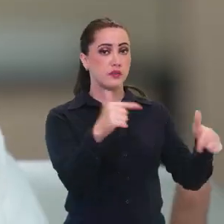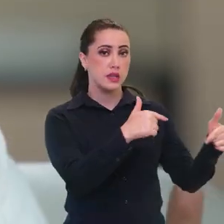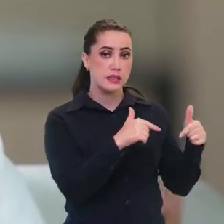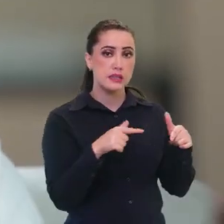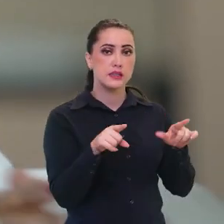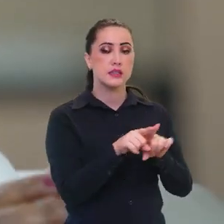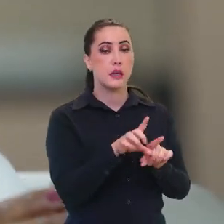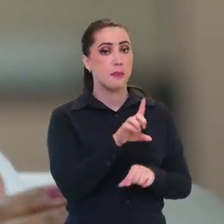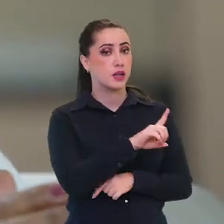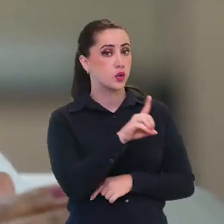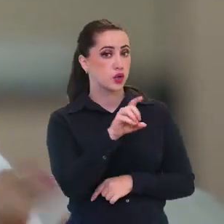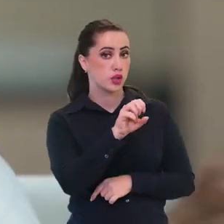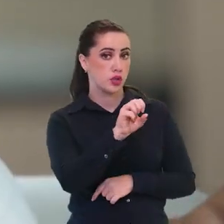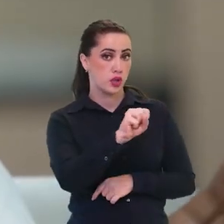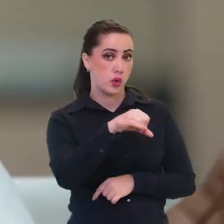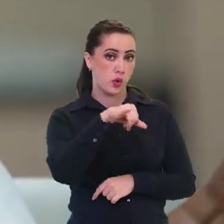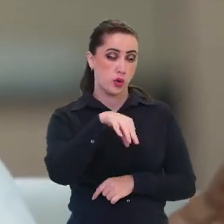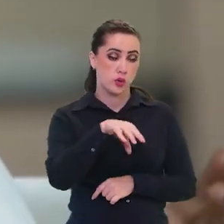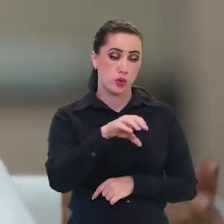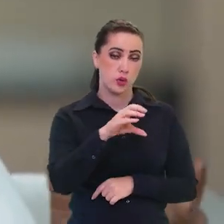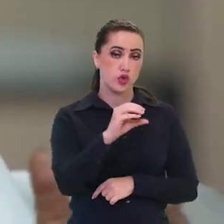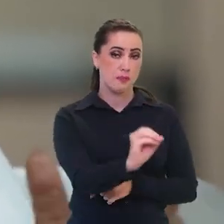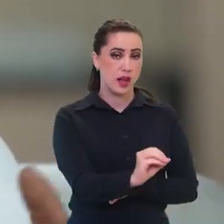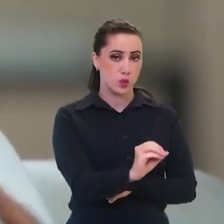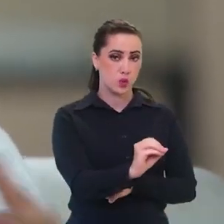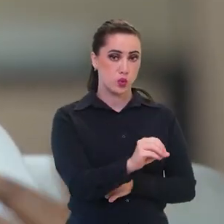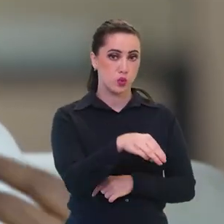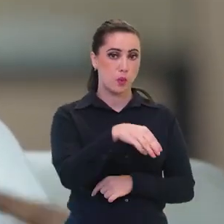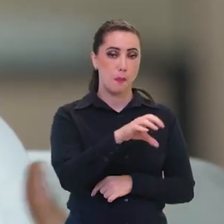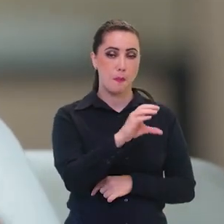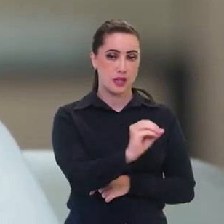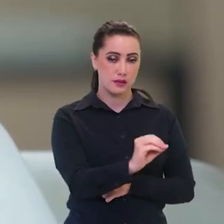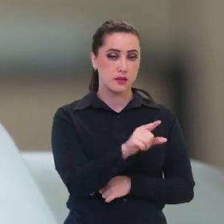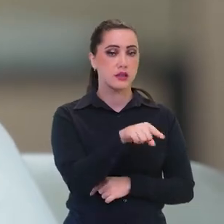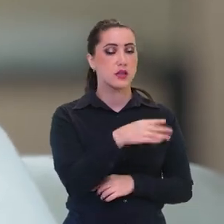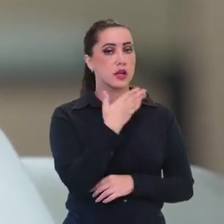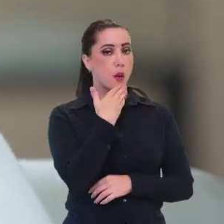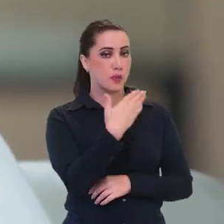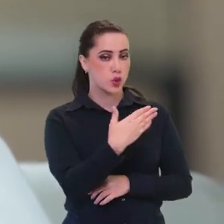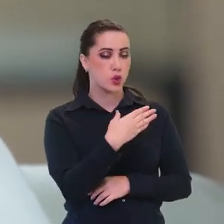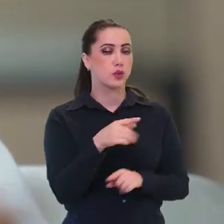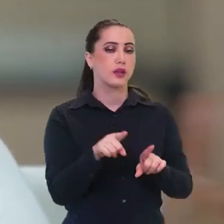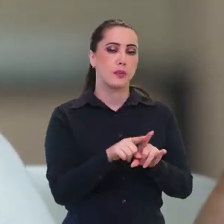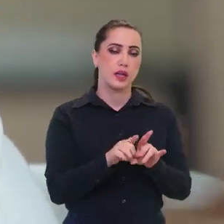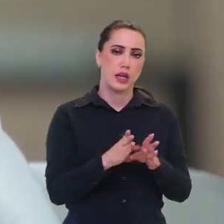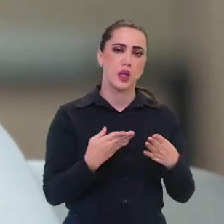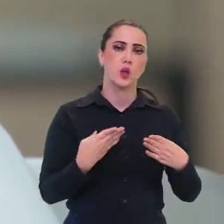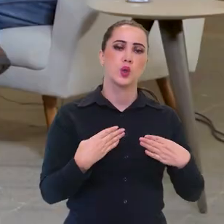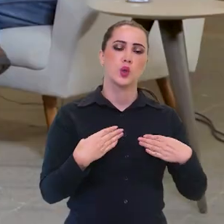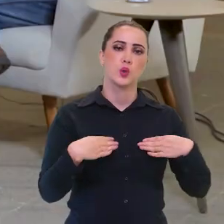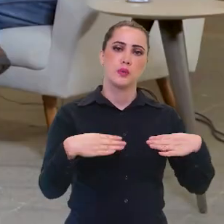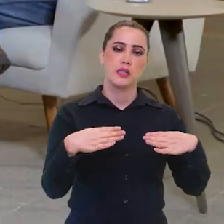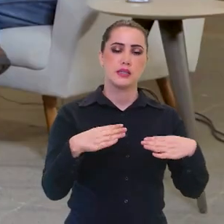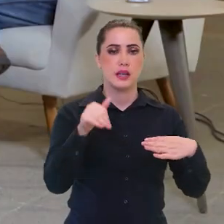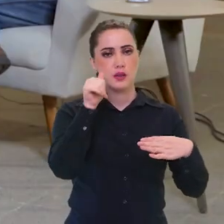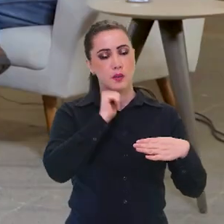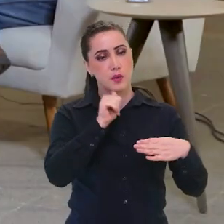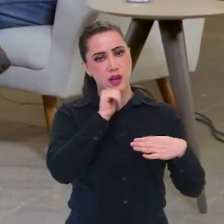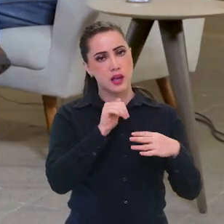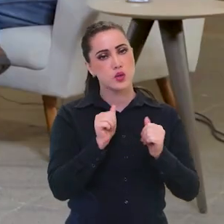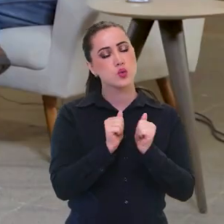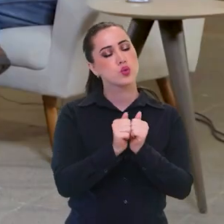são ligadas ao dia 8 de março, que foi um apelo também no Ministério da Mulher, com a